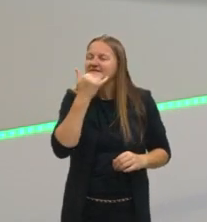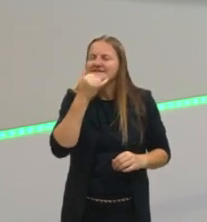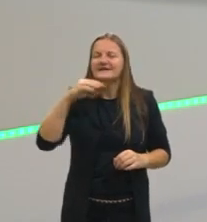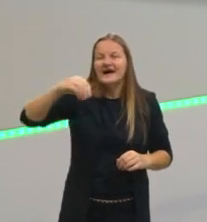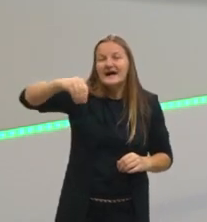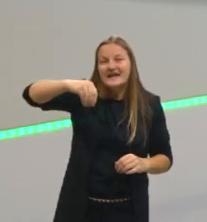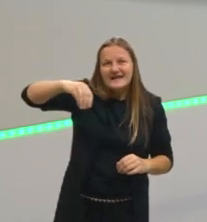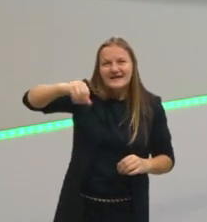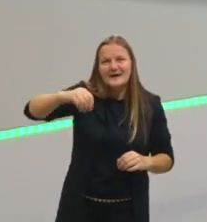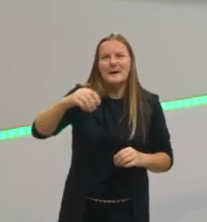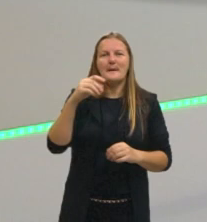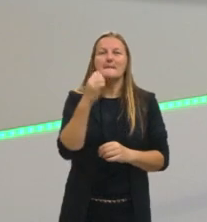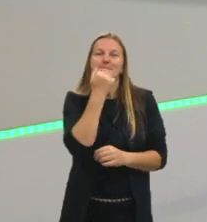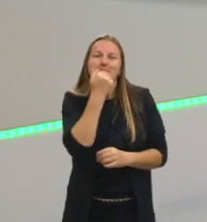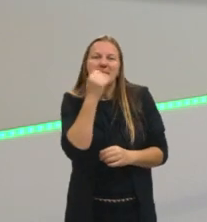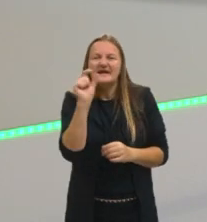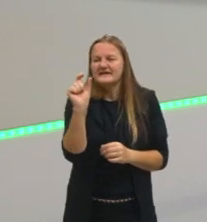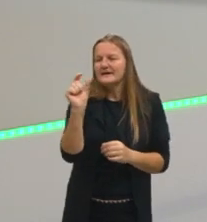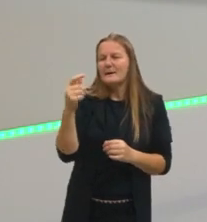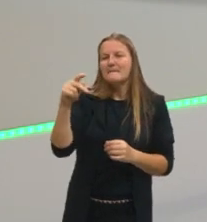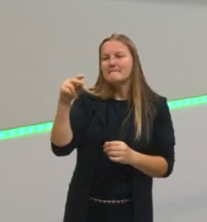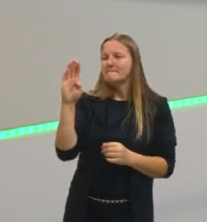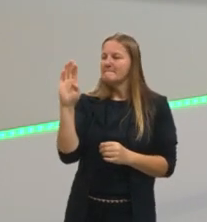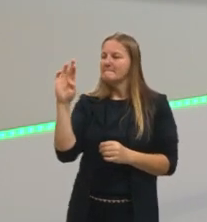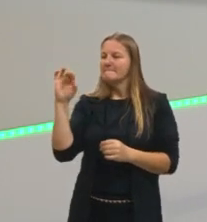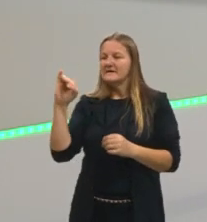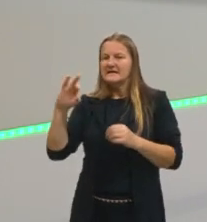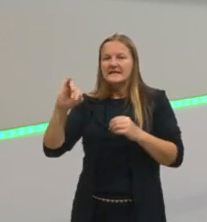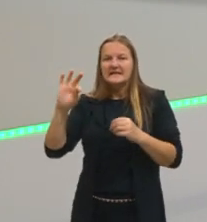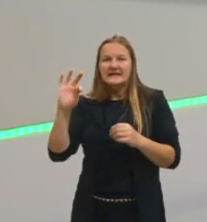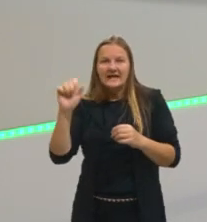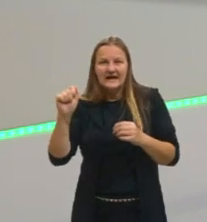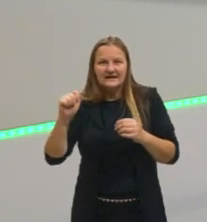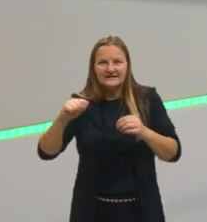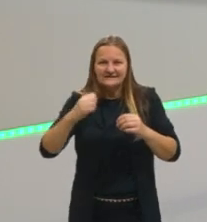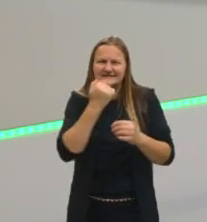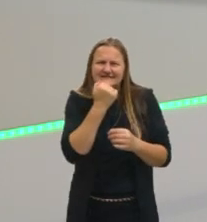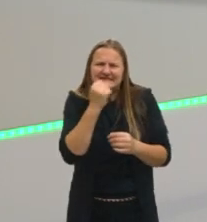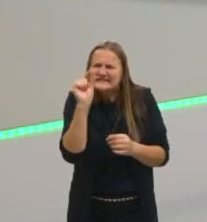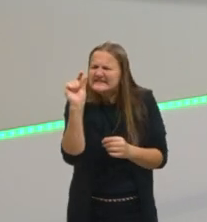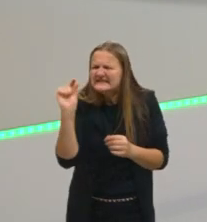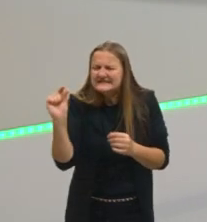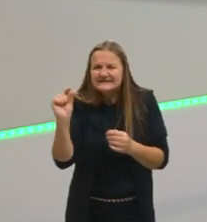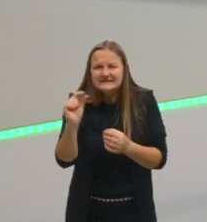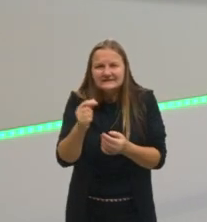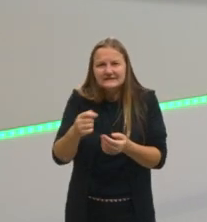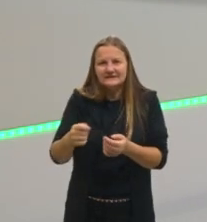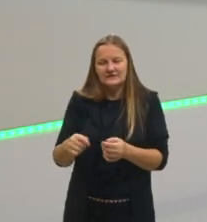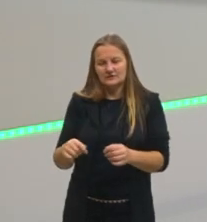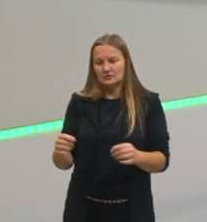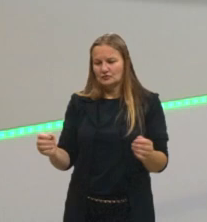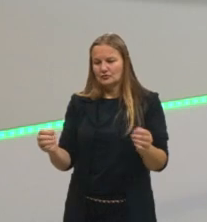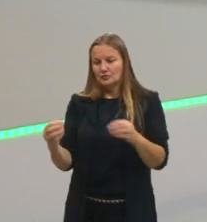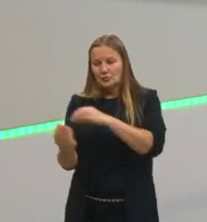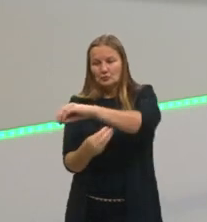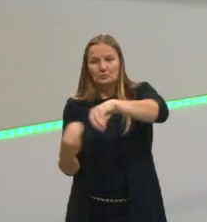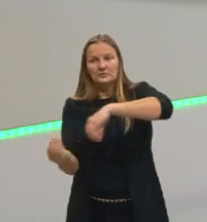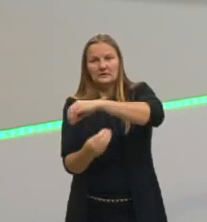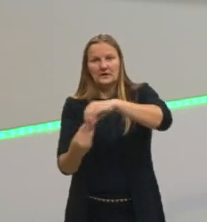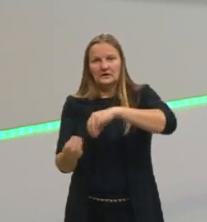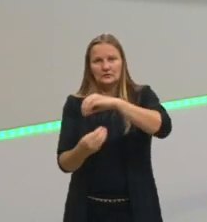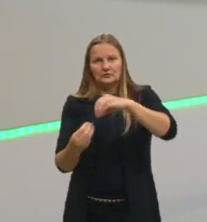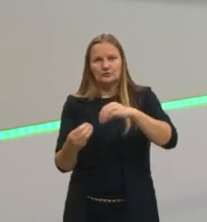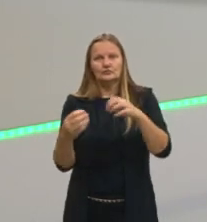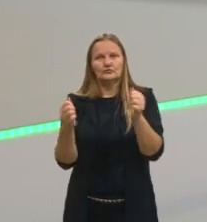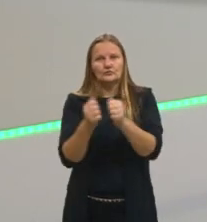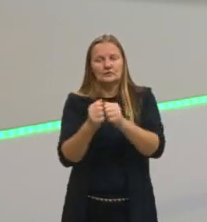forma separadinha, ali está a areia, ali está a brita, ali está tudo separado, que a gente vai usar. Não. A gente encontra